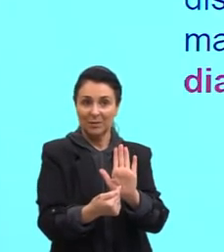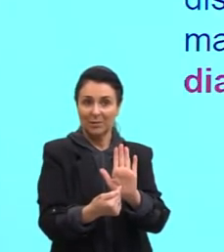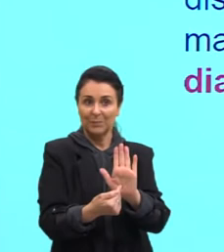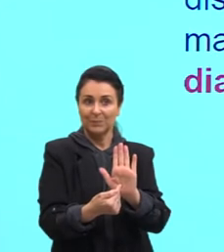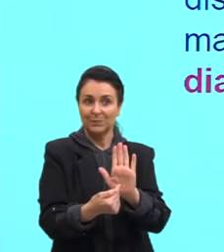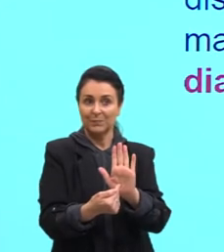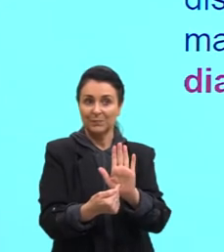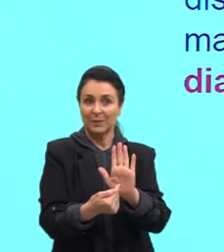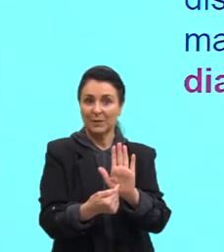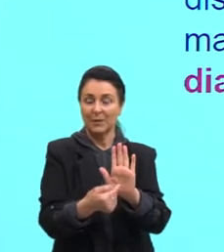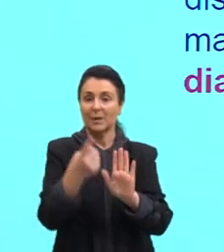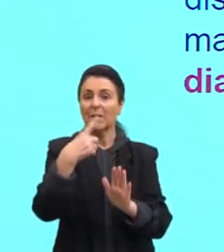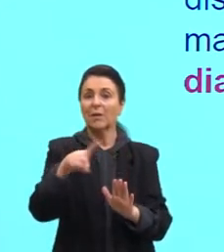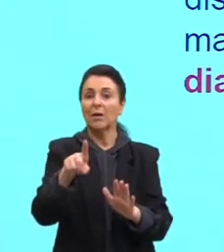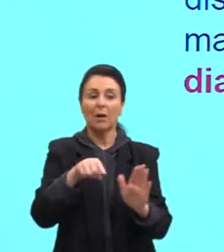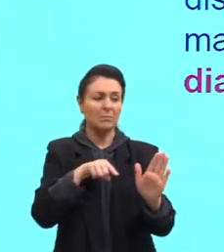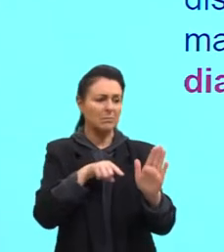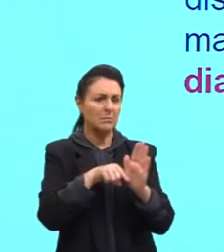Diagnosed.